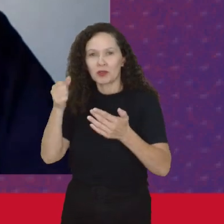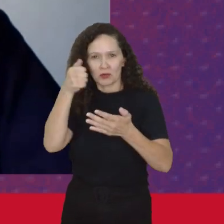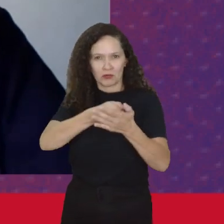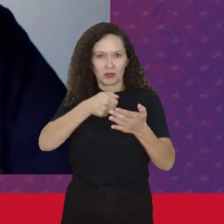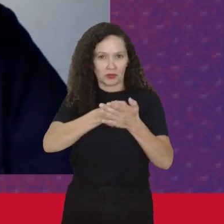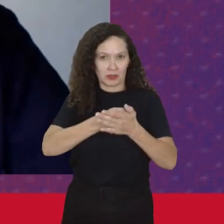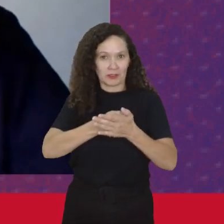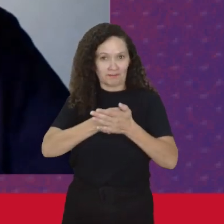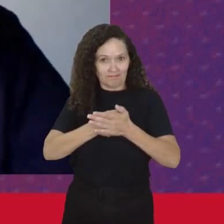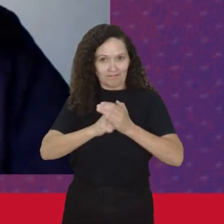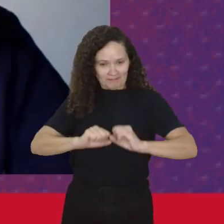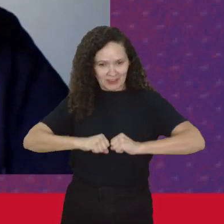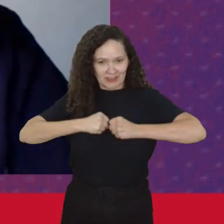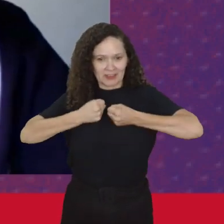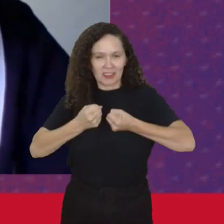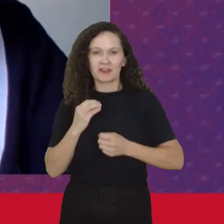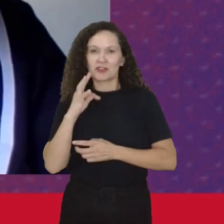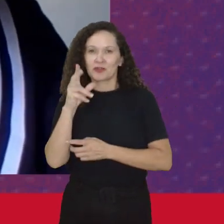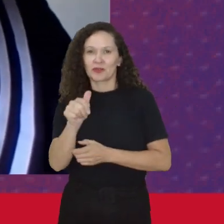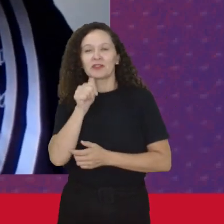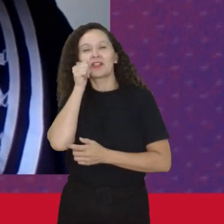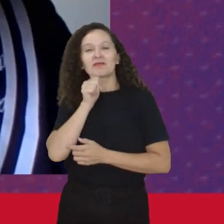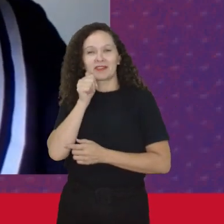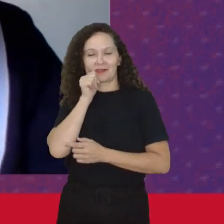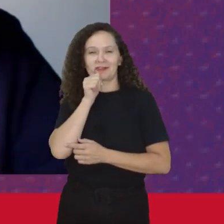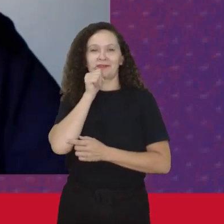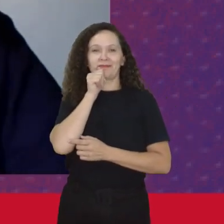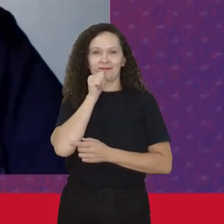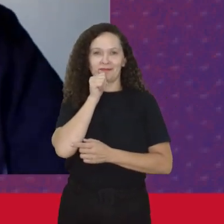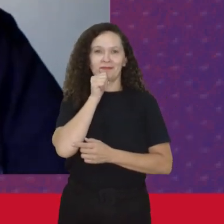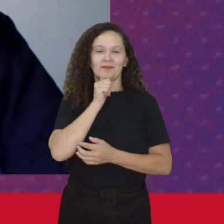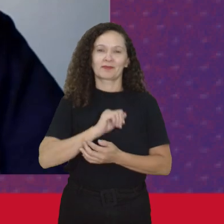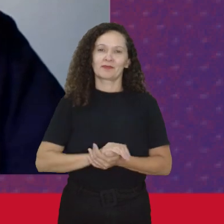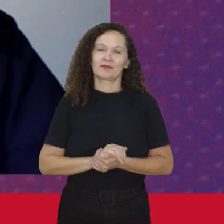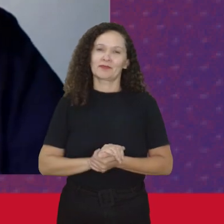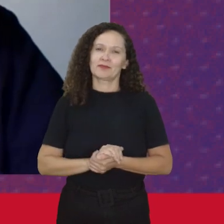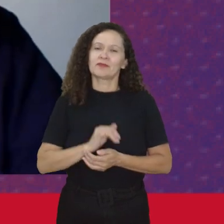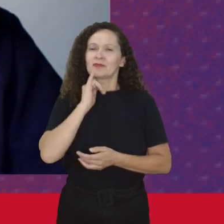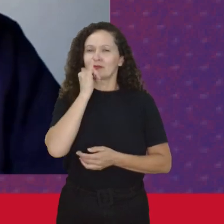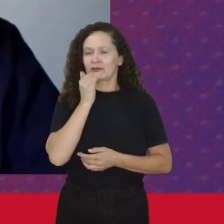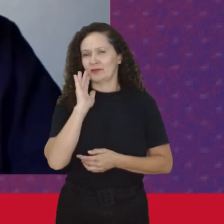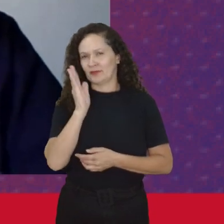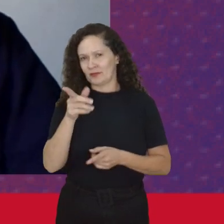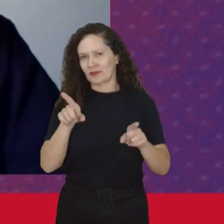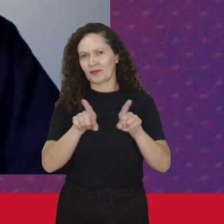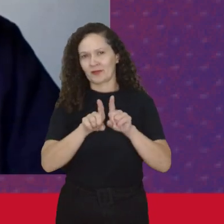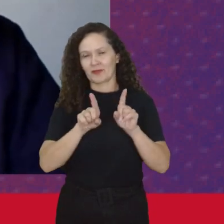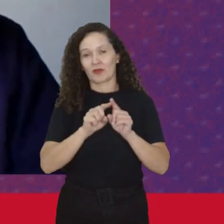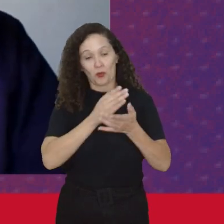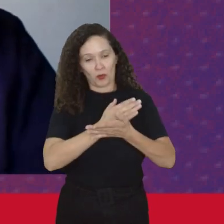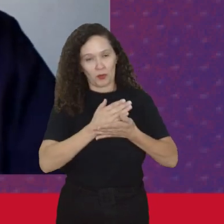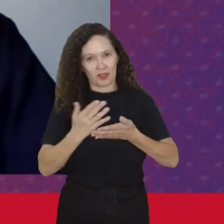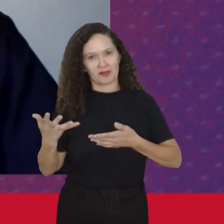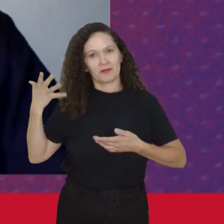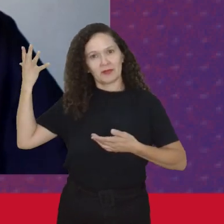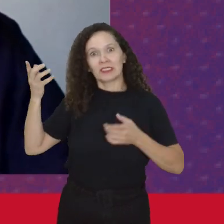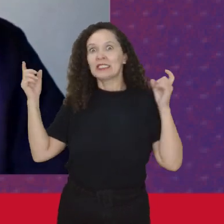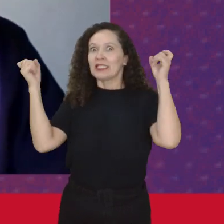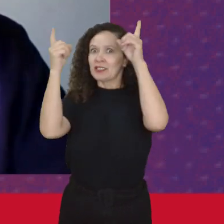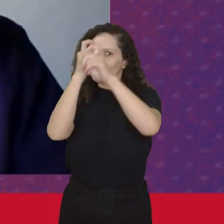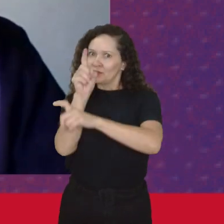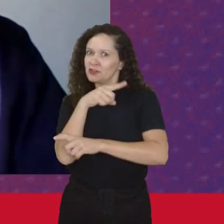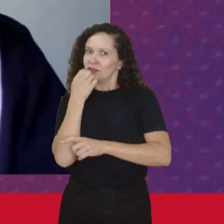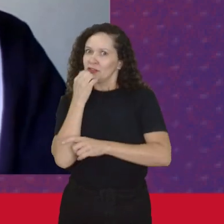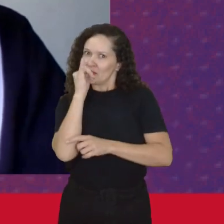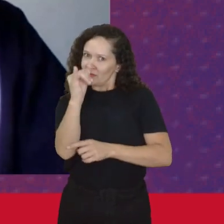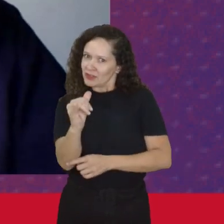todas essas dimensões E aí Como eu estava dizendo No início É muito difícil Até a gente